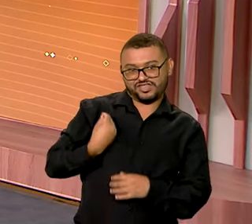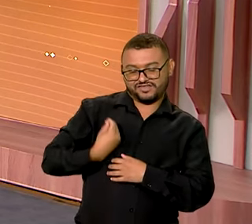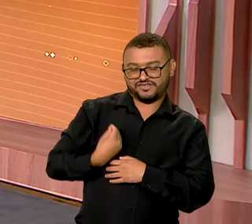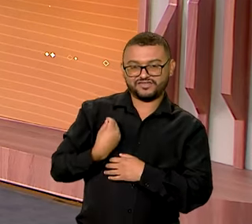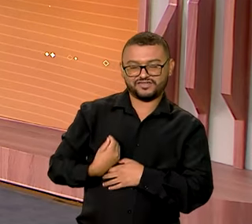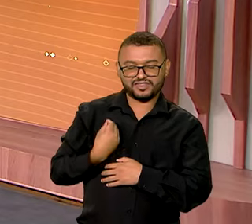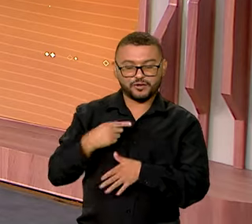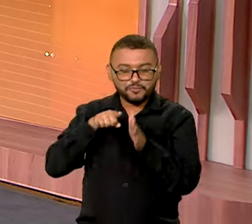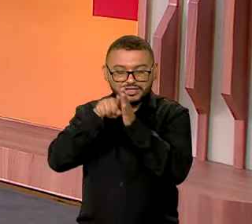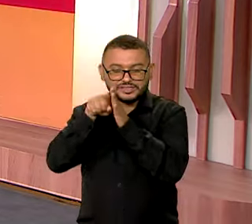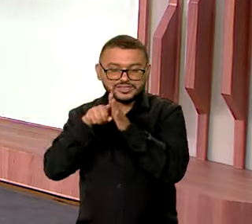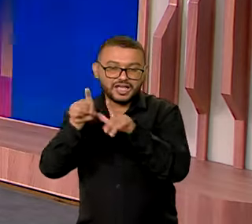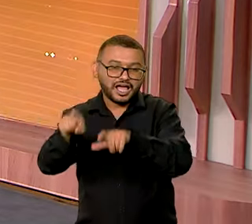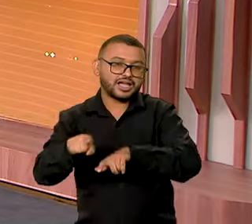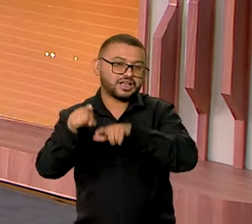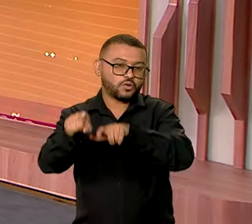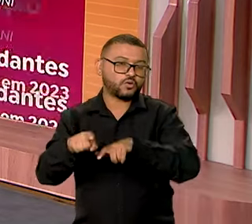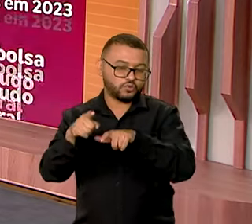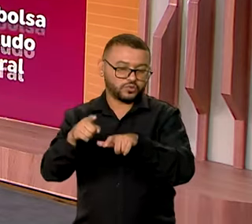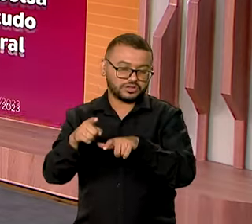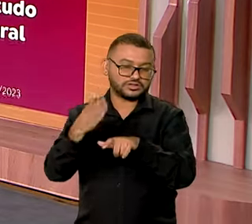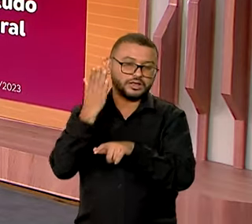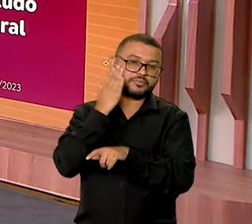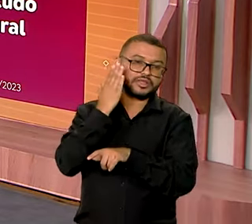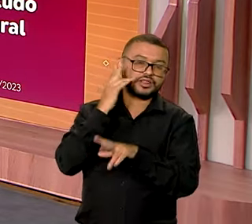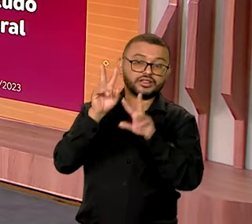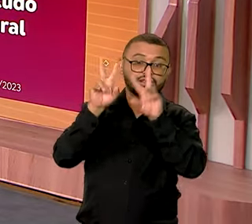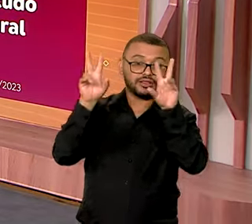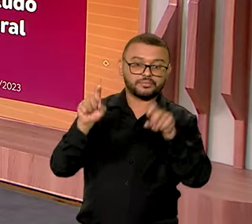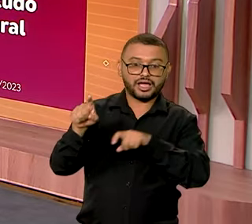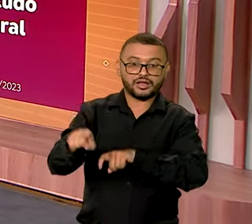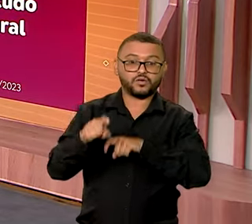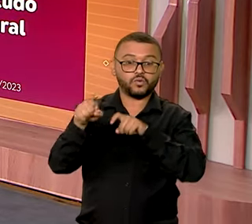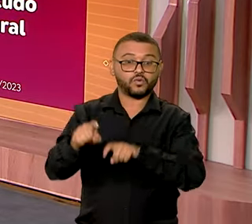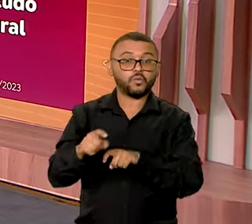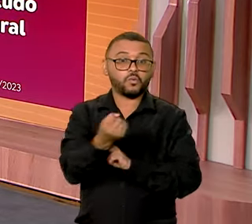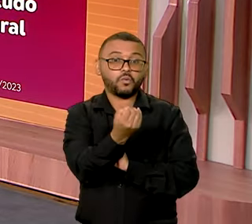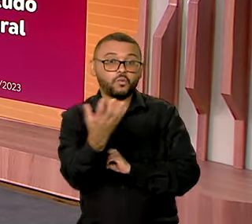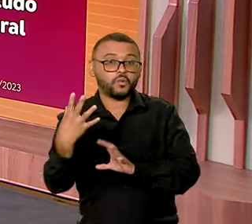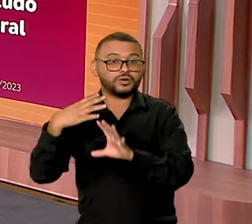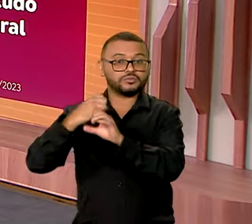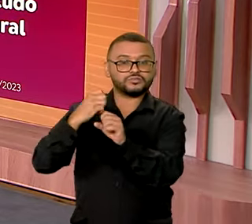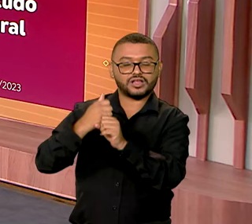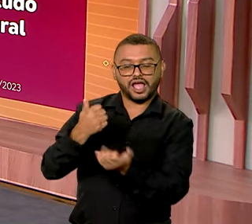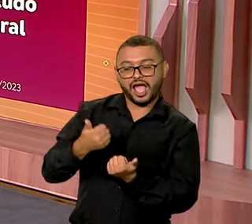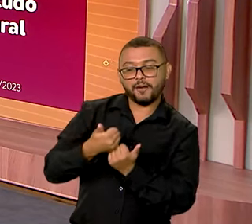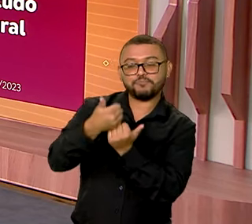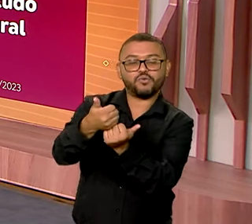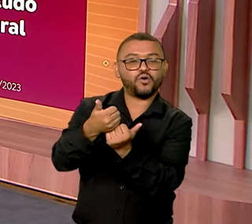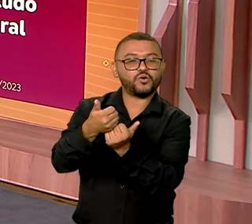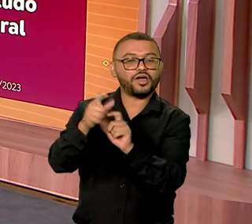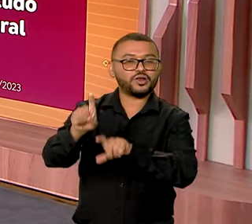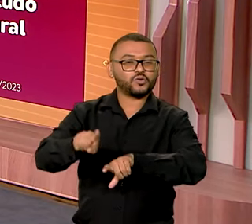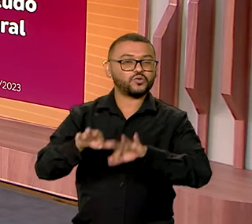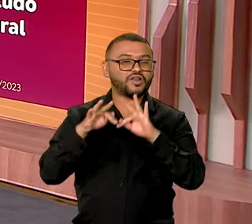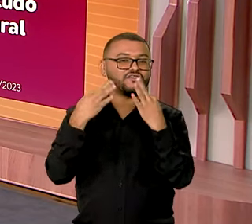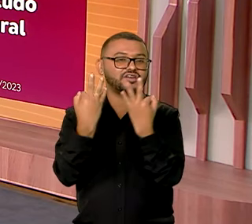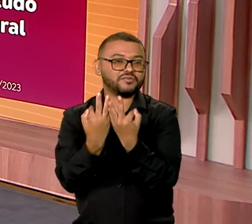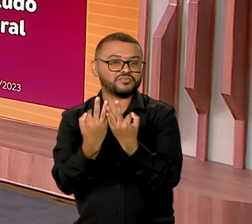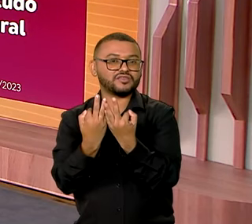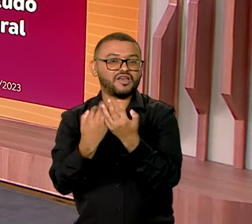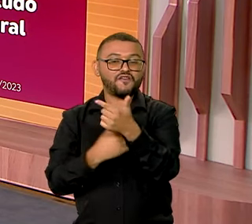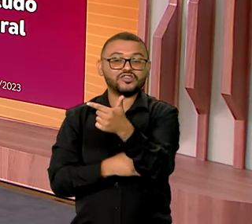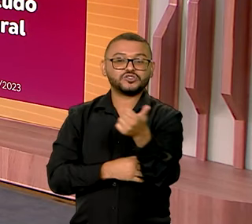Na agricultura, vamos dar uma olhada nas ações do governo federal. Na agricultura, olha aí, apoio à agricultura familiar. 21